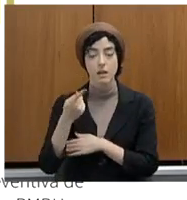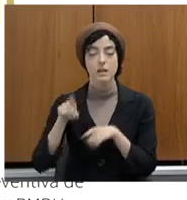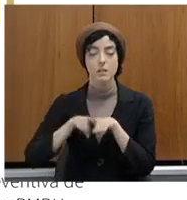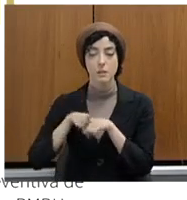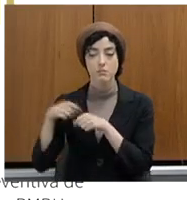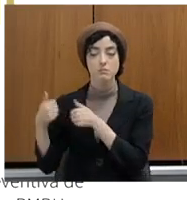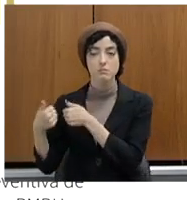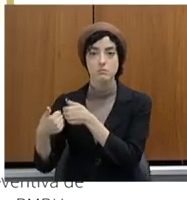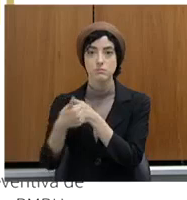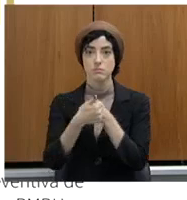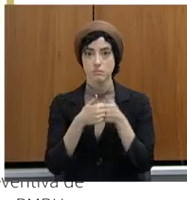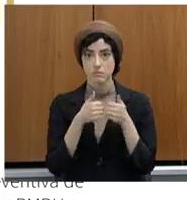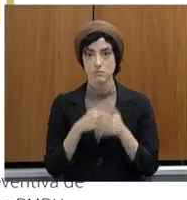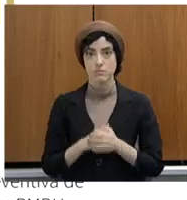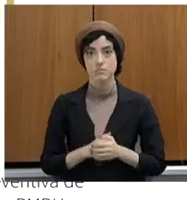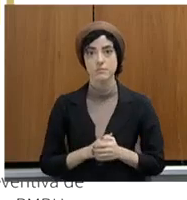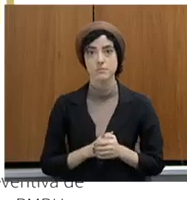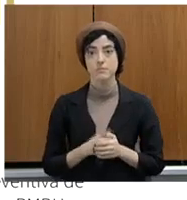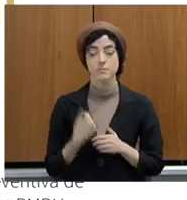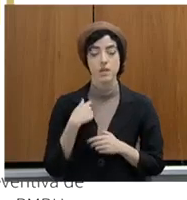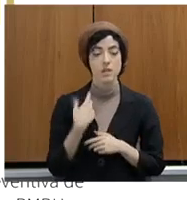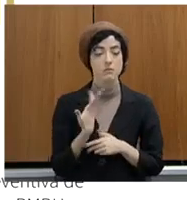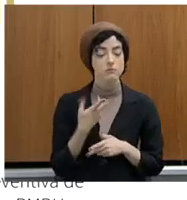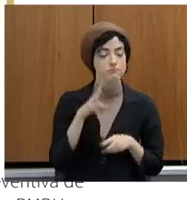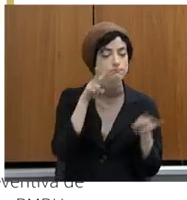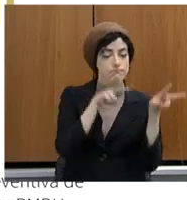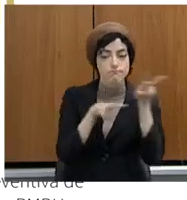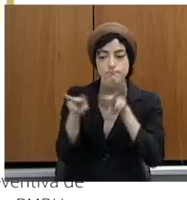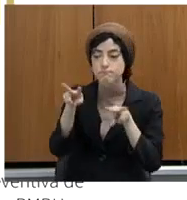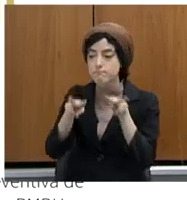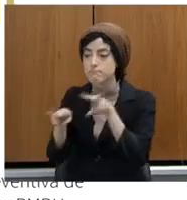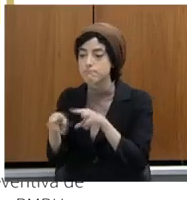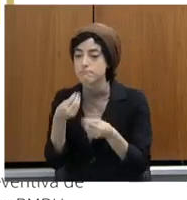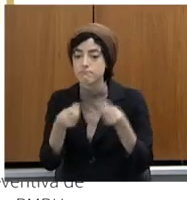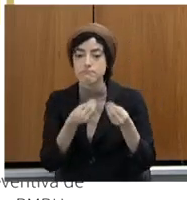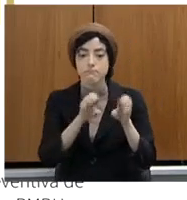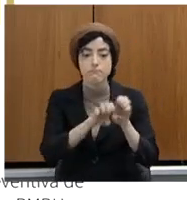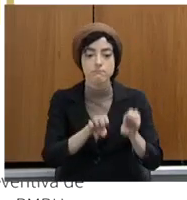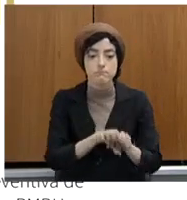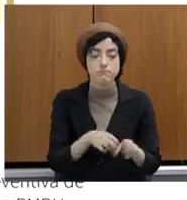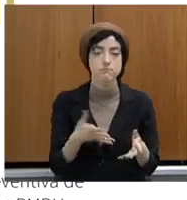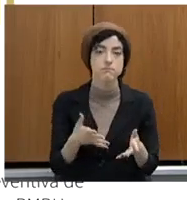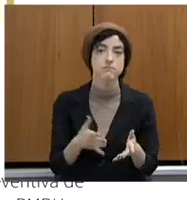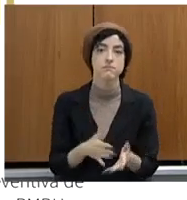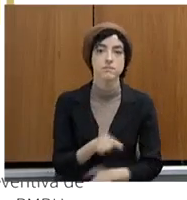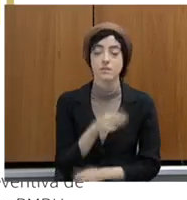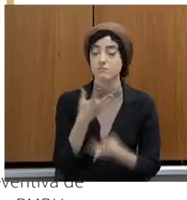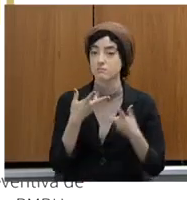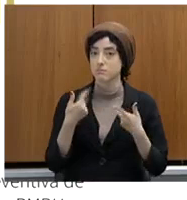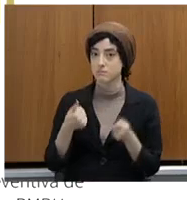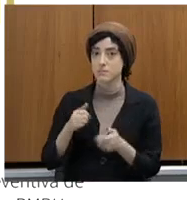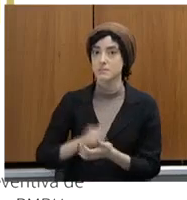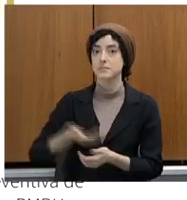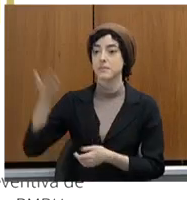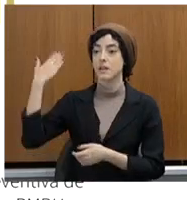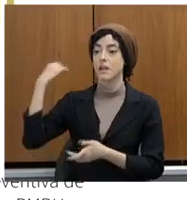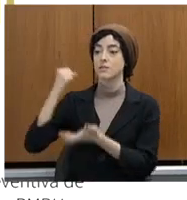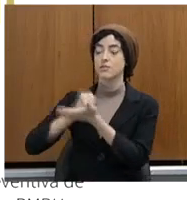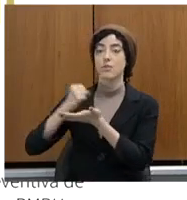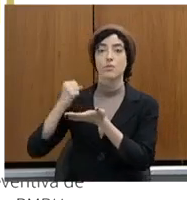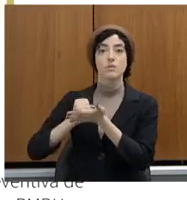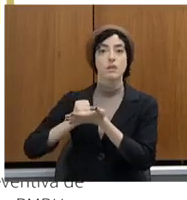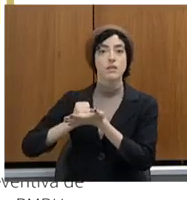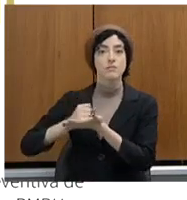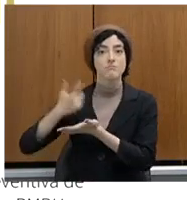olhando o estado. Esse tipo de contrato já não acontecia, importante que se registre, há mais de 20